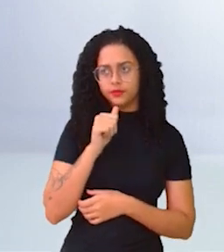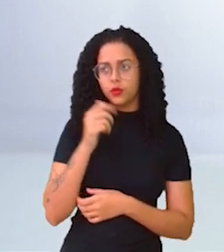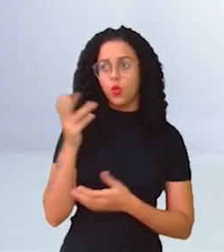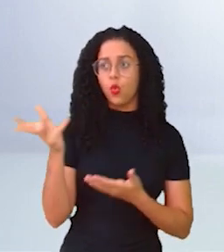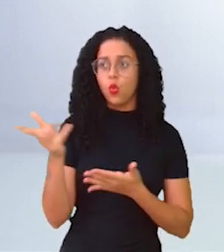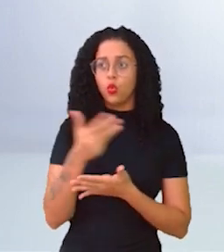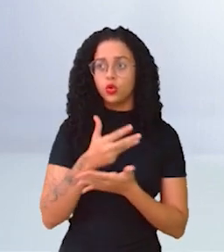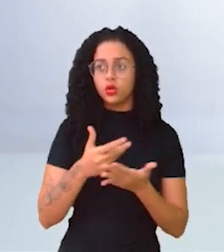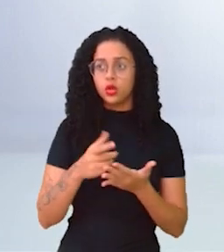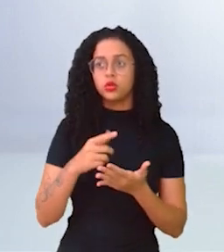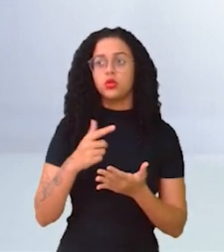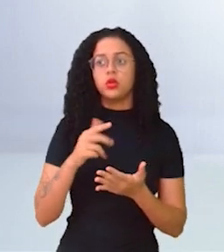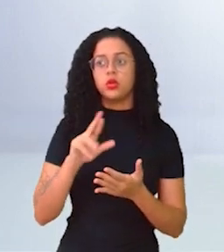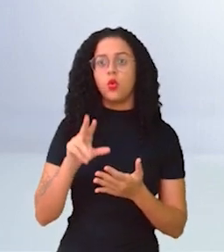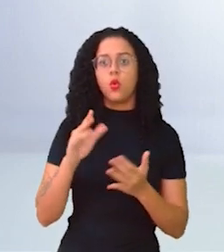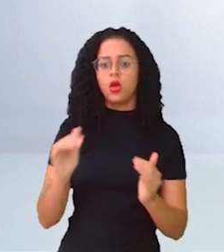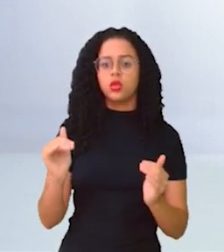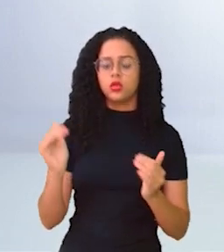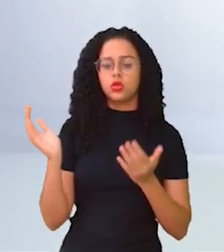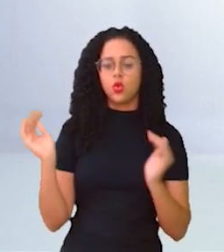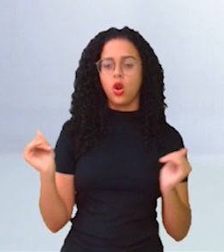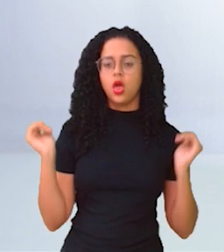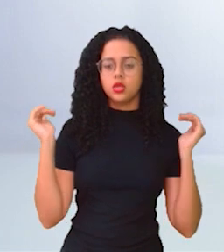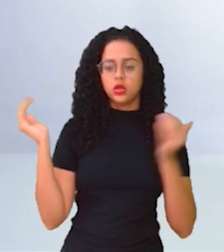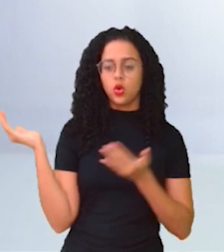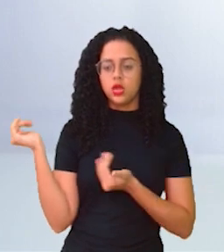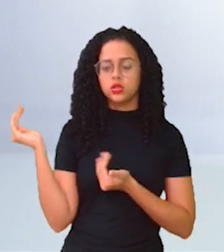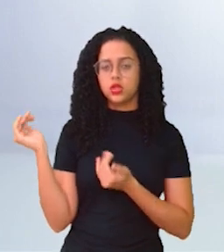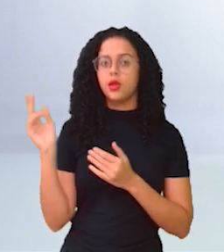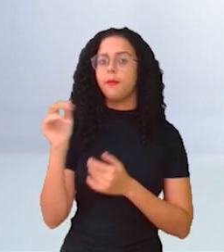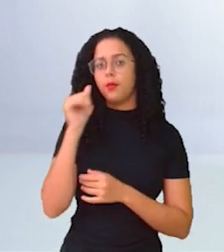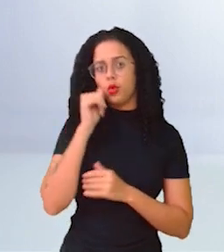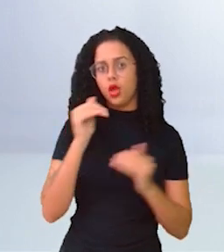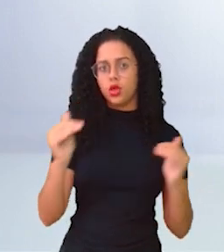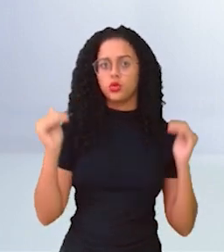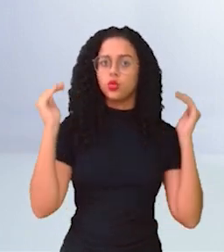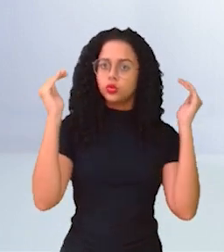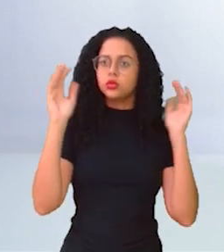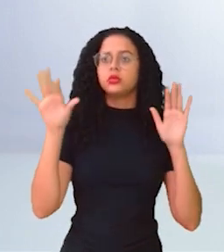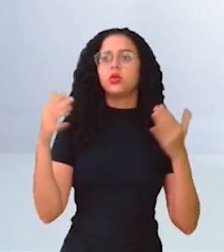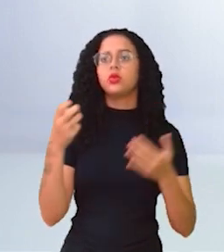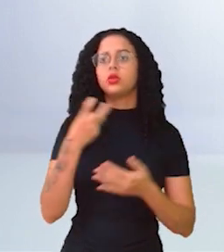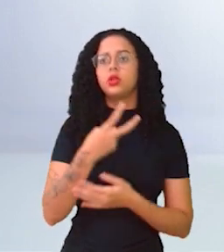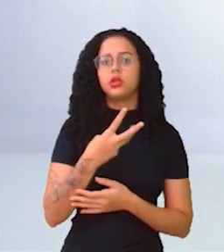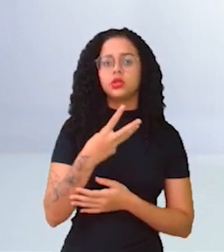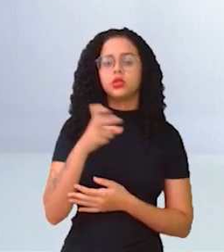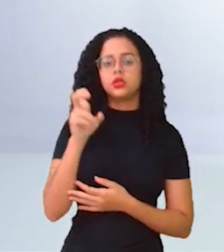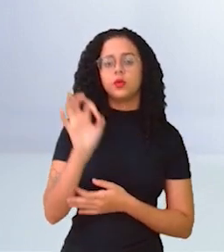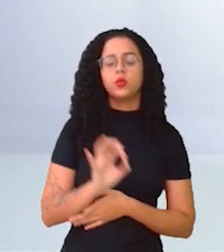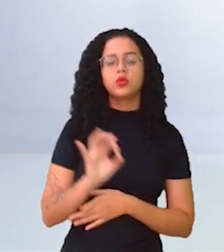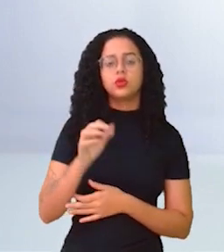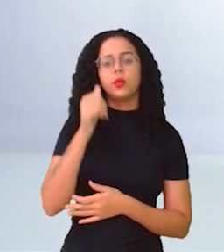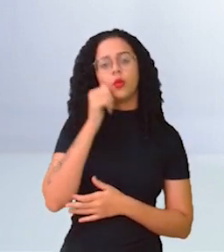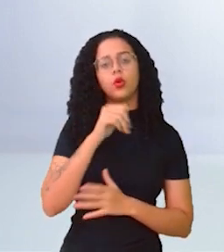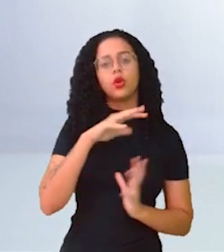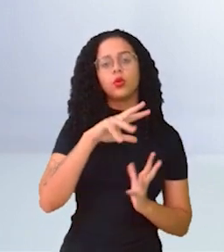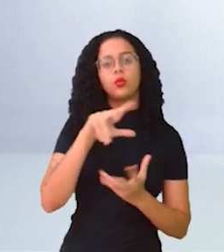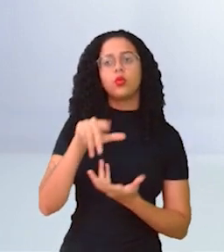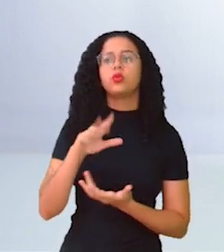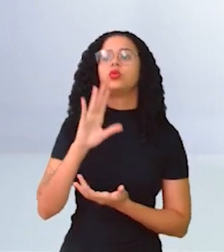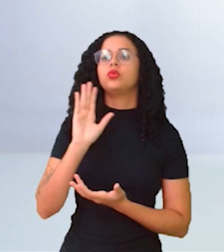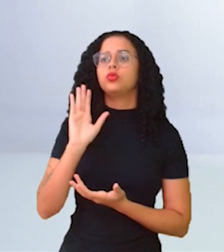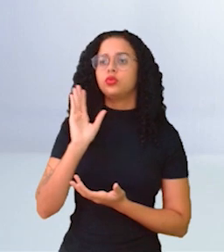o dado não está relativo a adolescentes nem a criança, é a mulheres adultas. Então, 35% das mulheres do mundo já